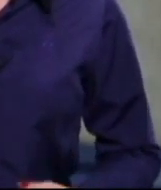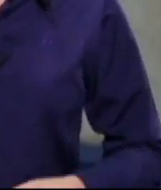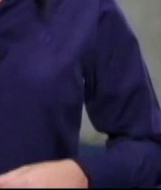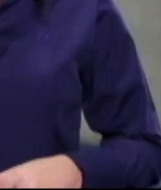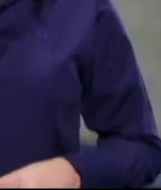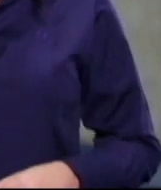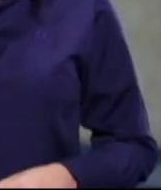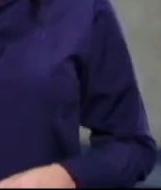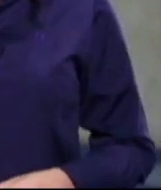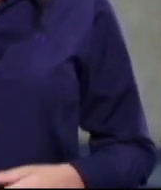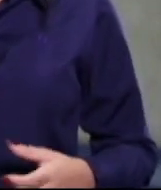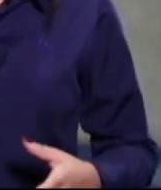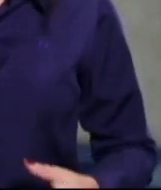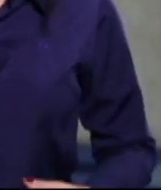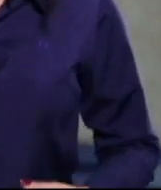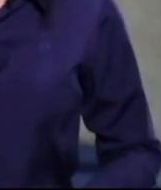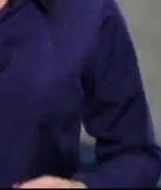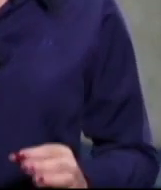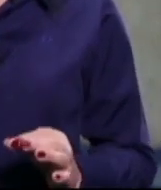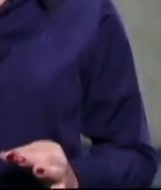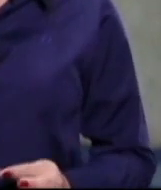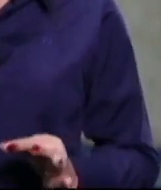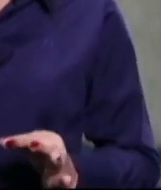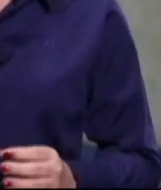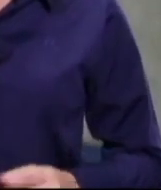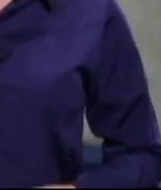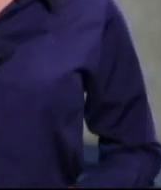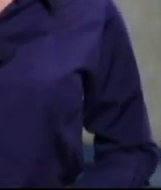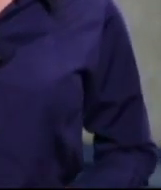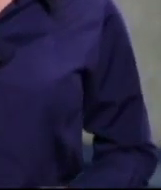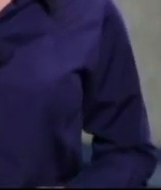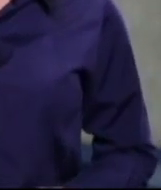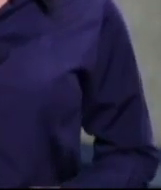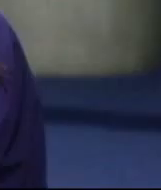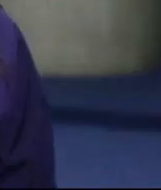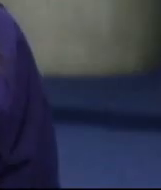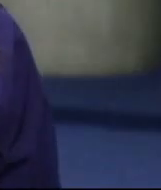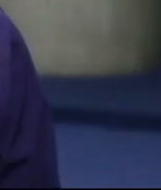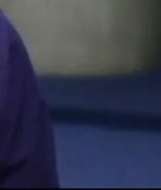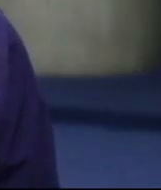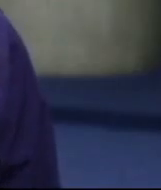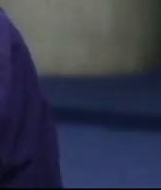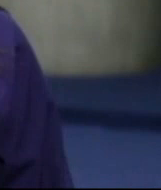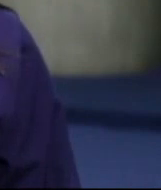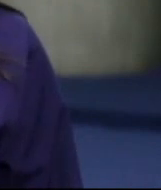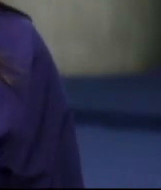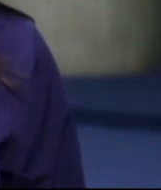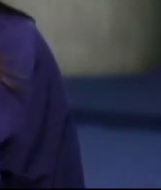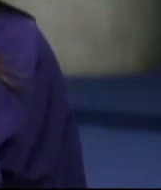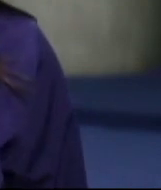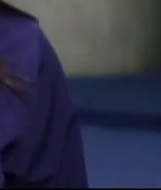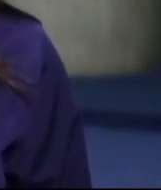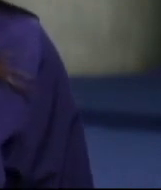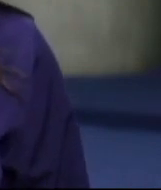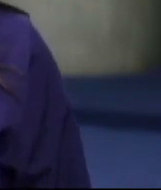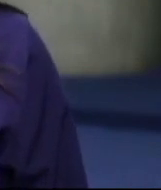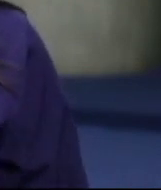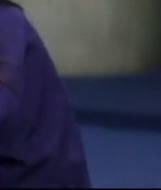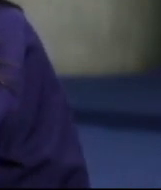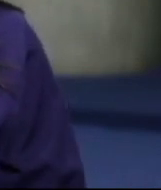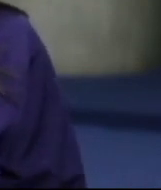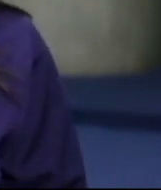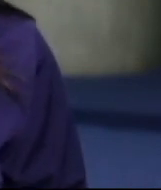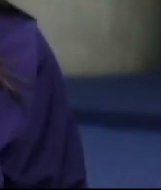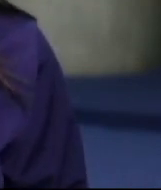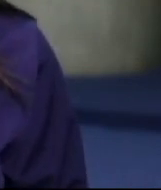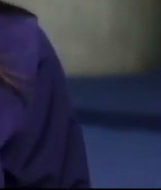programa vamos continuar mostrando o que pautou nossa tribuna. E não esqueça o Opinião e Debate vai ao ar